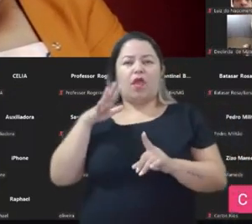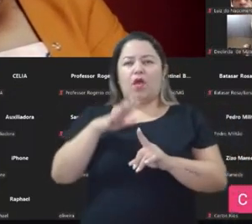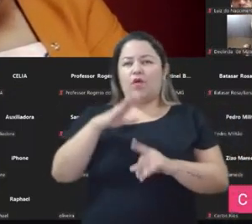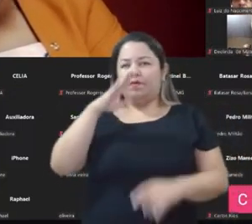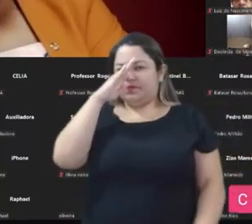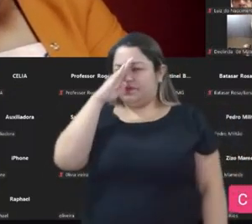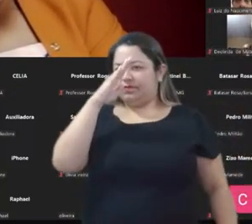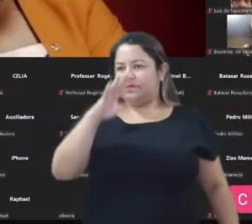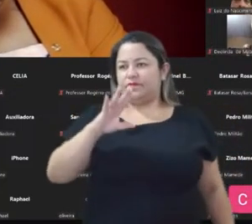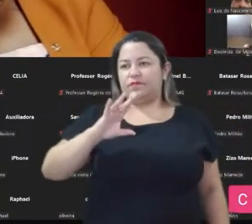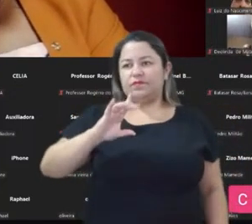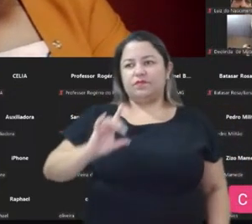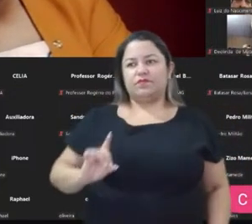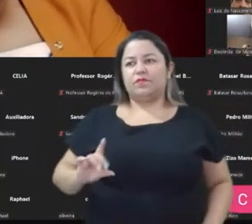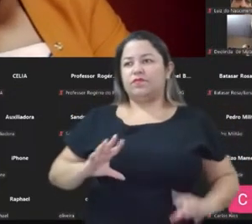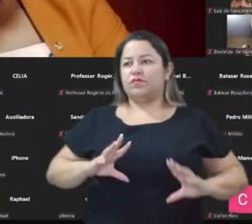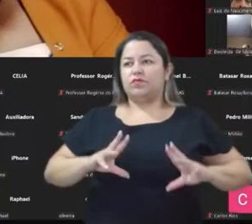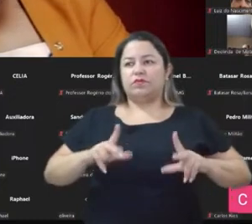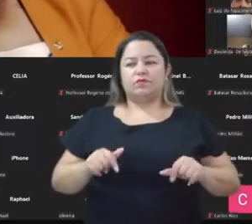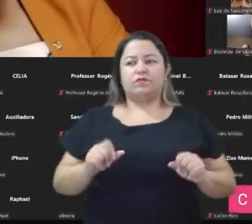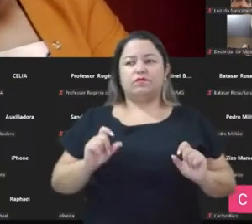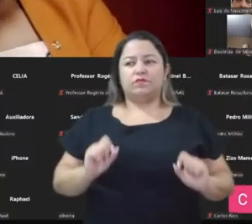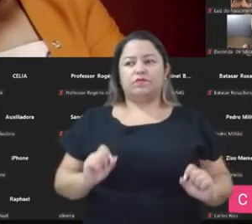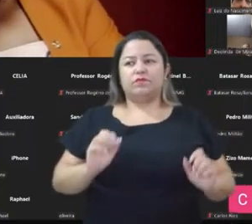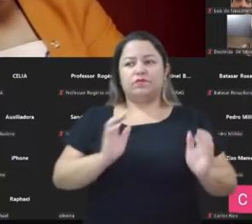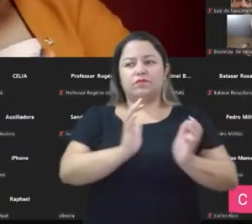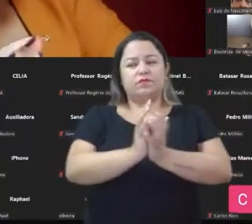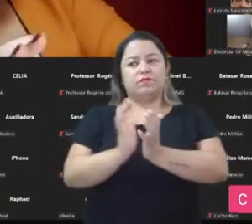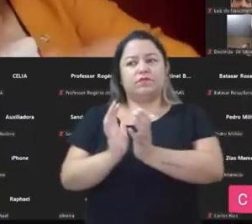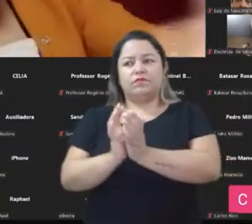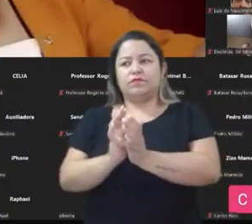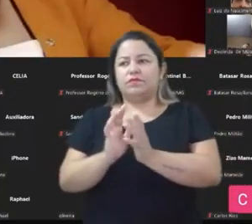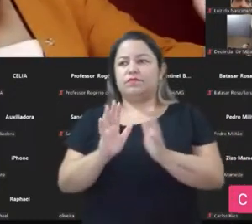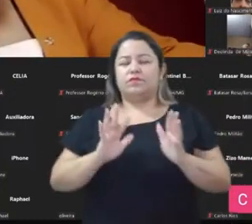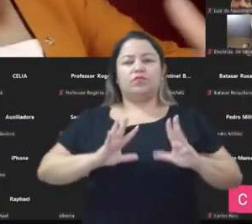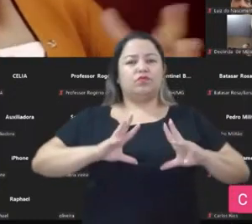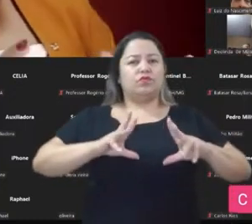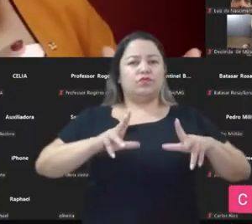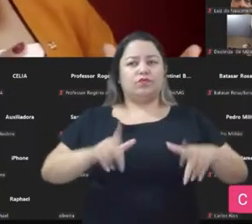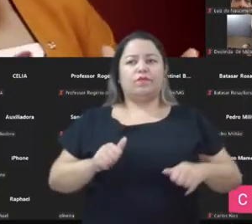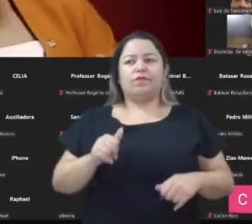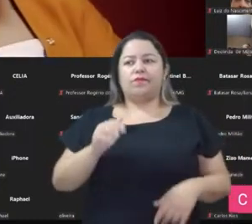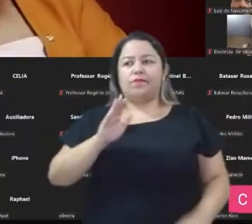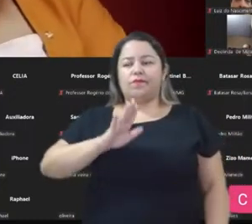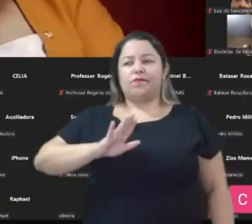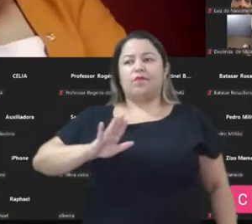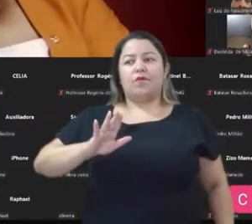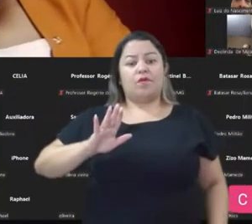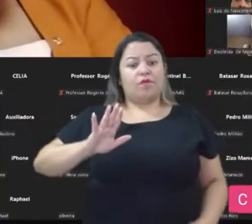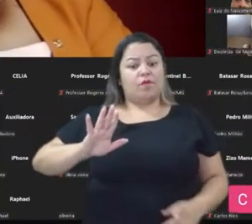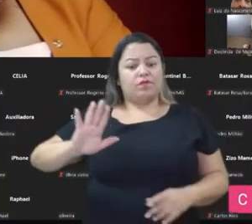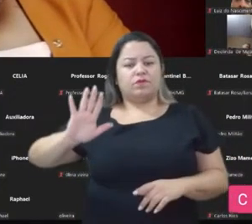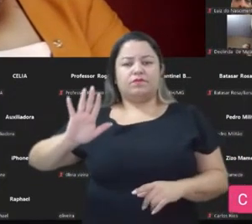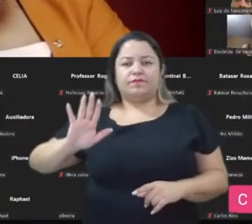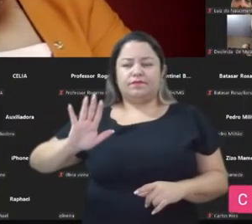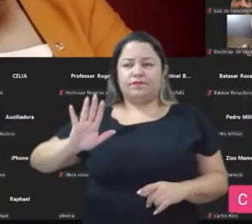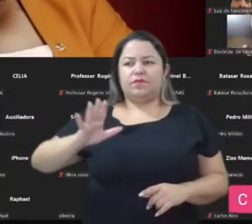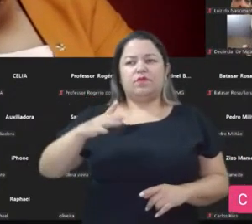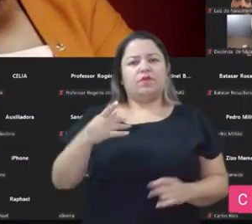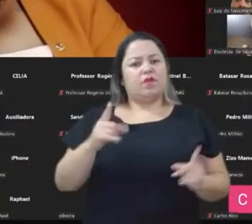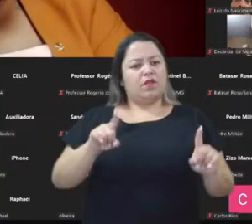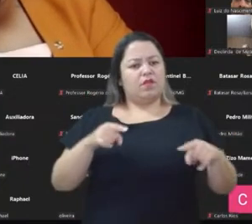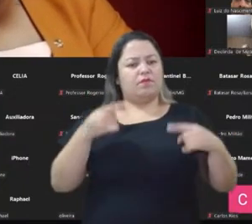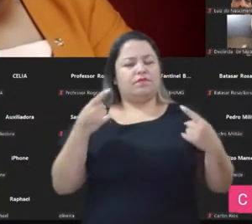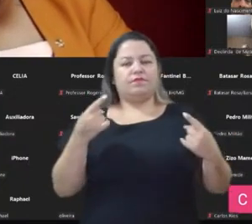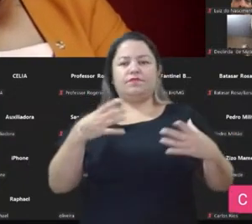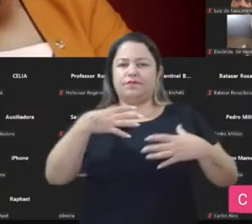da extrema direita, do conservadorismo, das elites, do agronegócio, eram todos os candidatos contra mim e eu pude sentir isso na